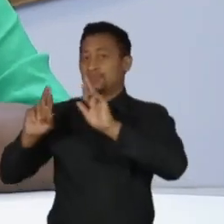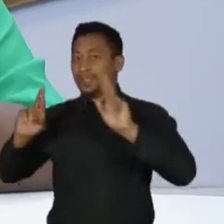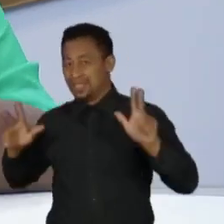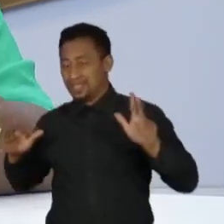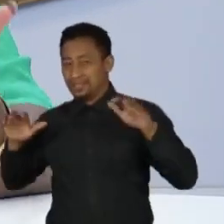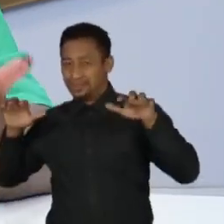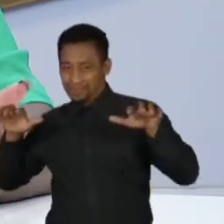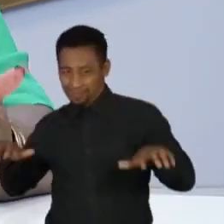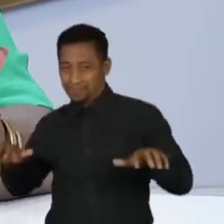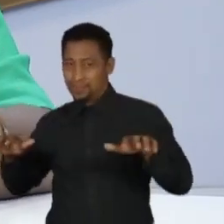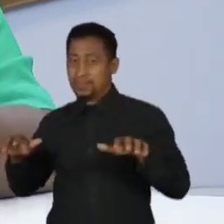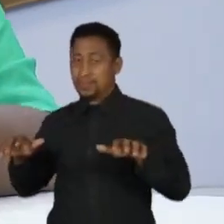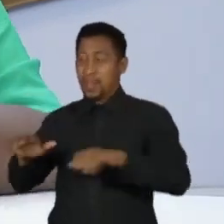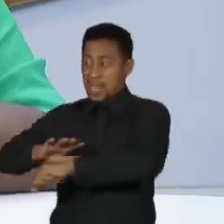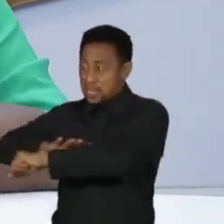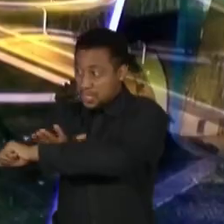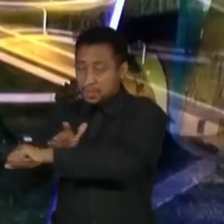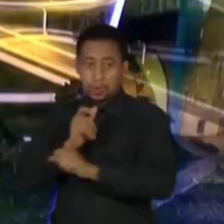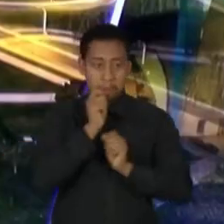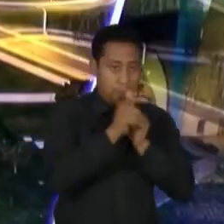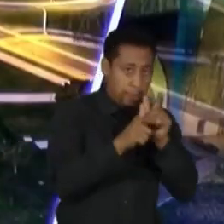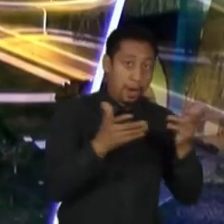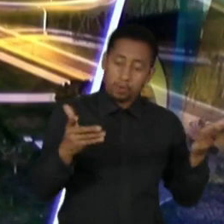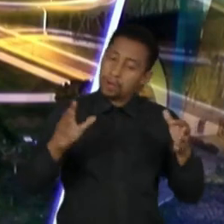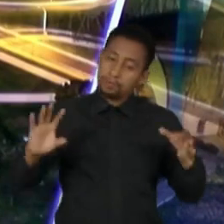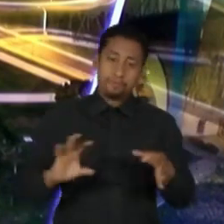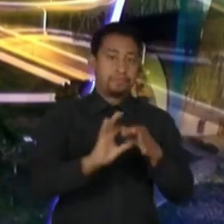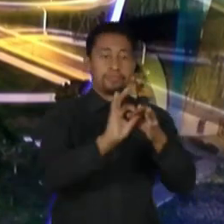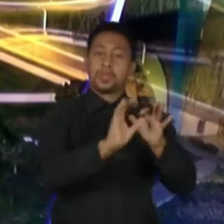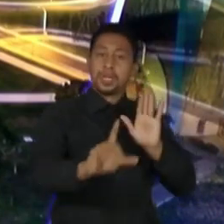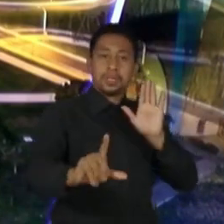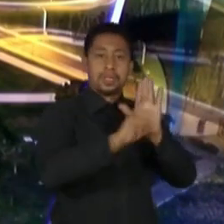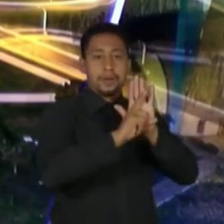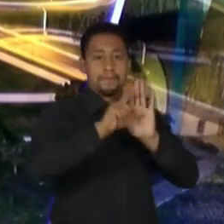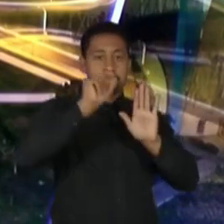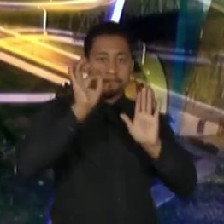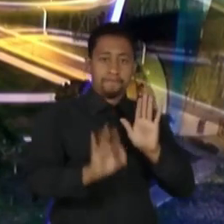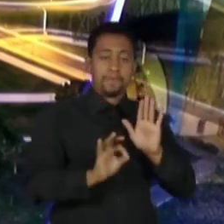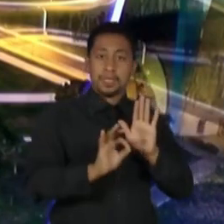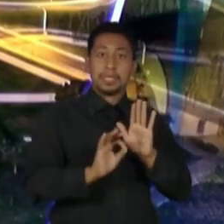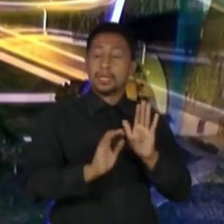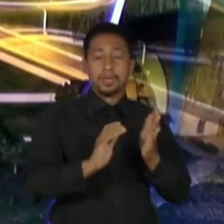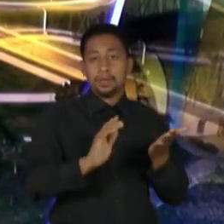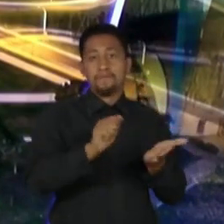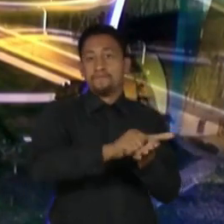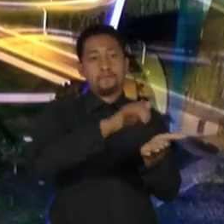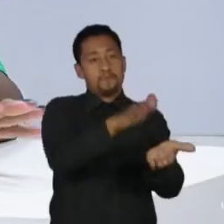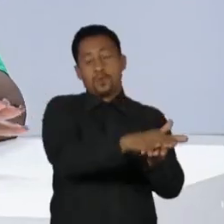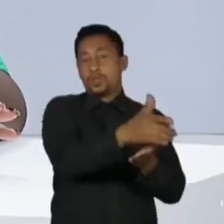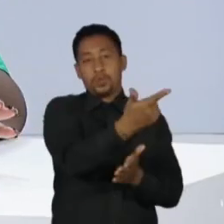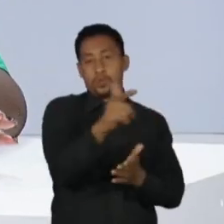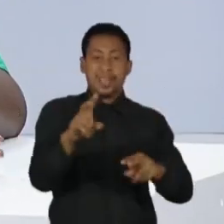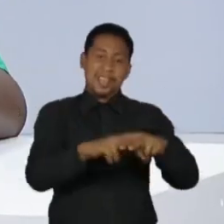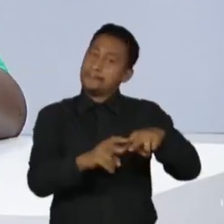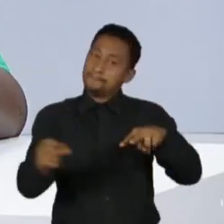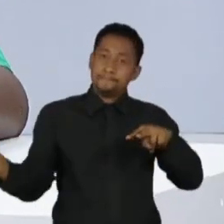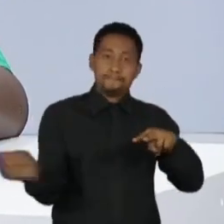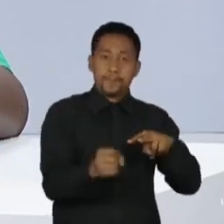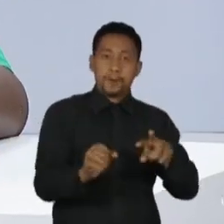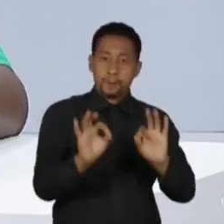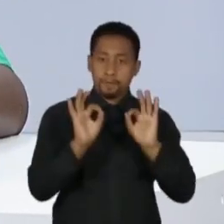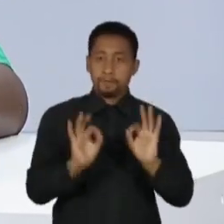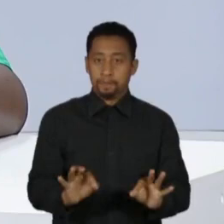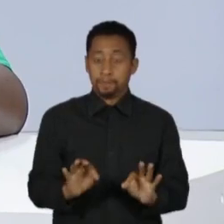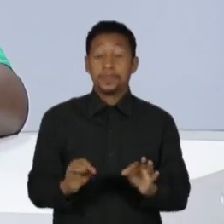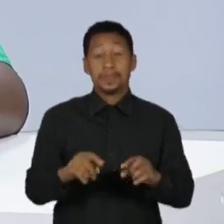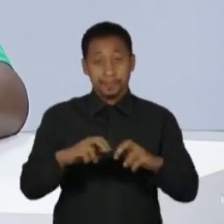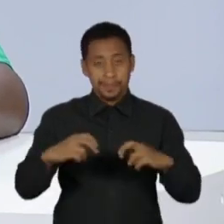ao racismo, aumentando pena, o crime ficou inafiançável. Vocês estão com uma discussão na mesa, não estou pedindo para comentar sobre ela, mas